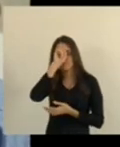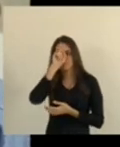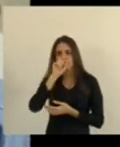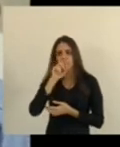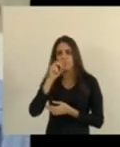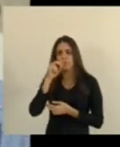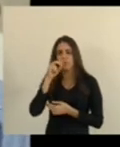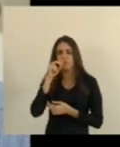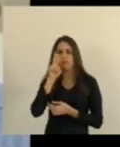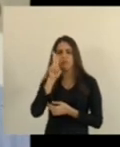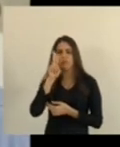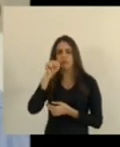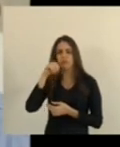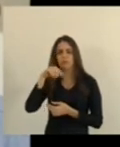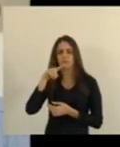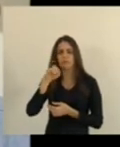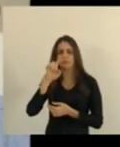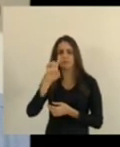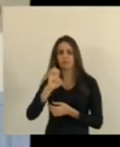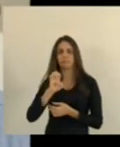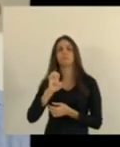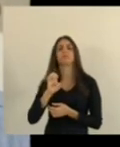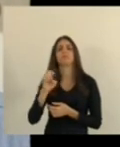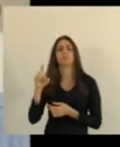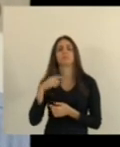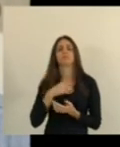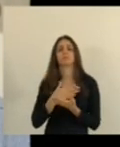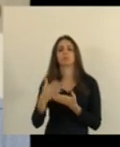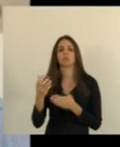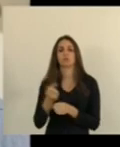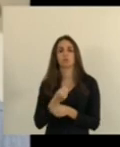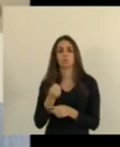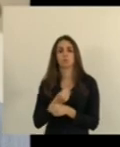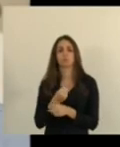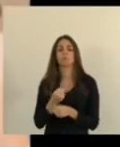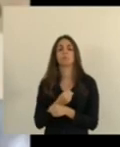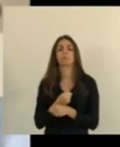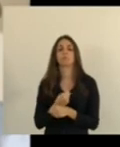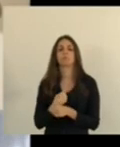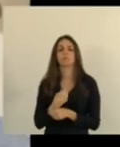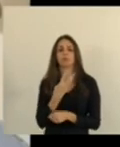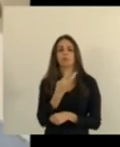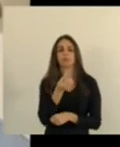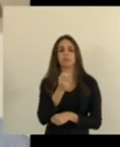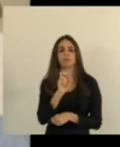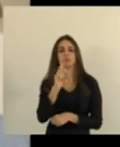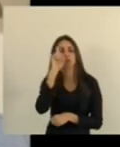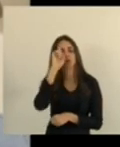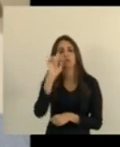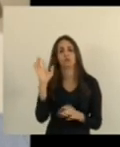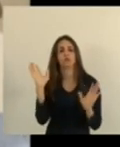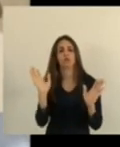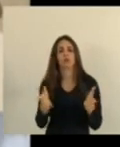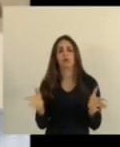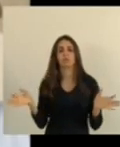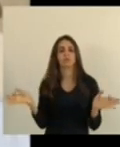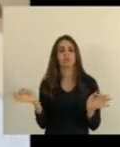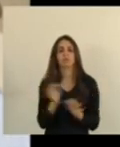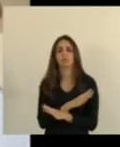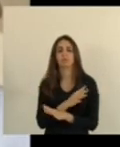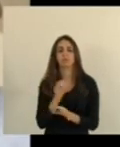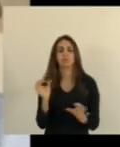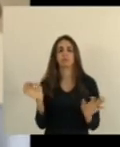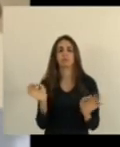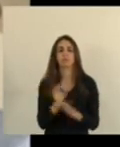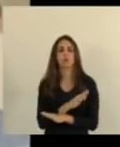começou as obras em cachoeiro e com 365 dias o hospital já estava pronto com mais um mês